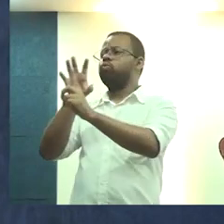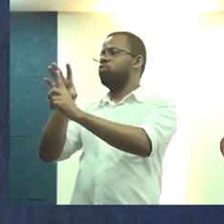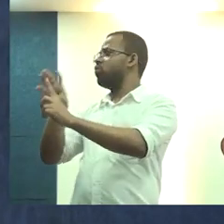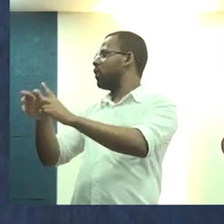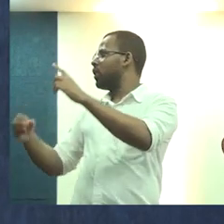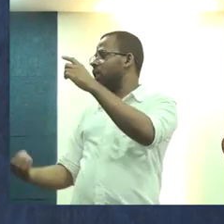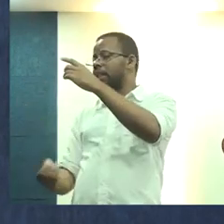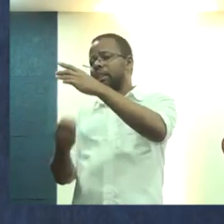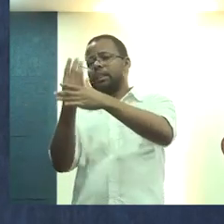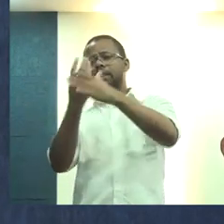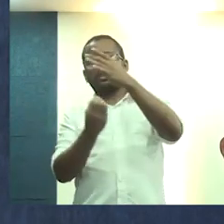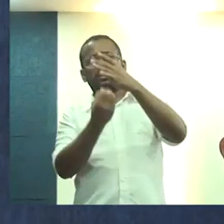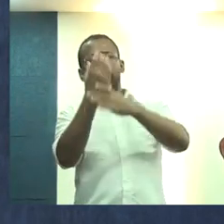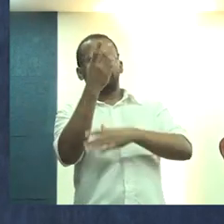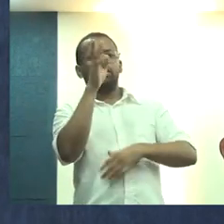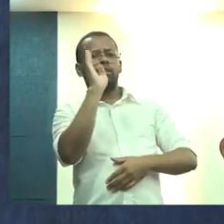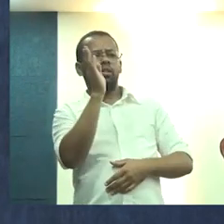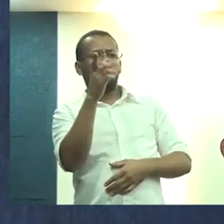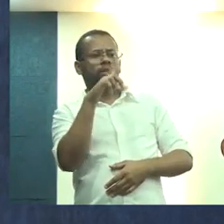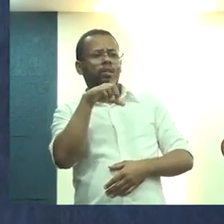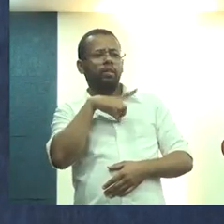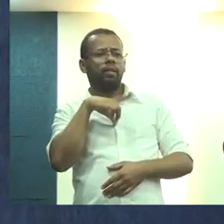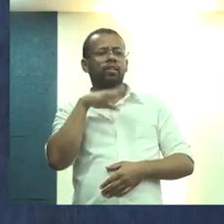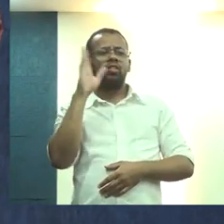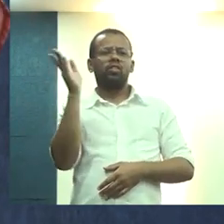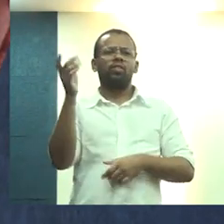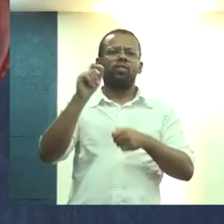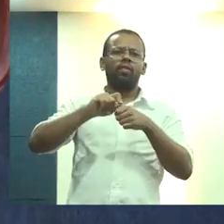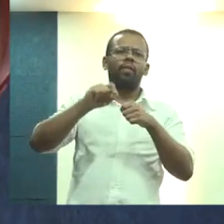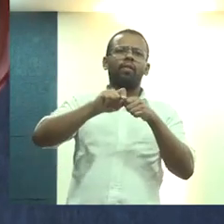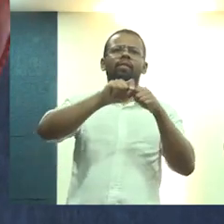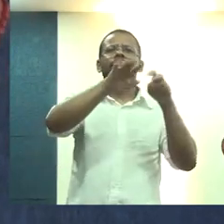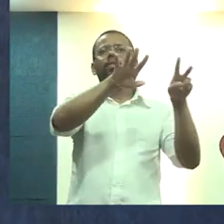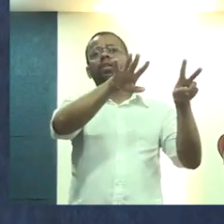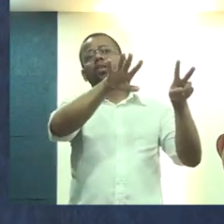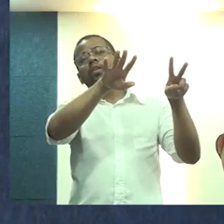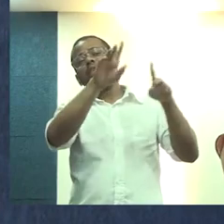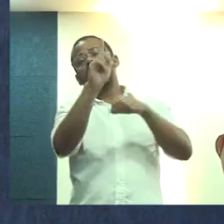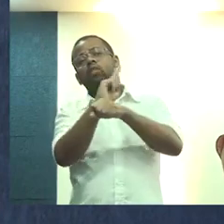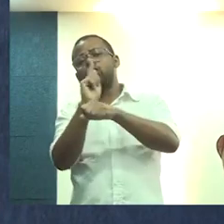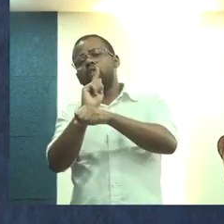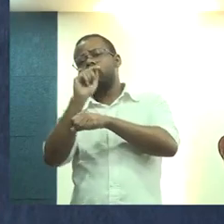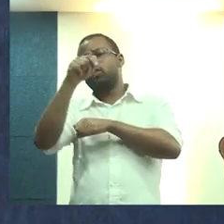tanta produção, como já foi colocado aqui, do que já foi feito nessa gestão,